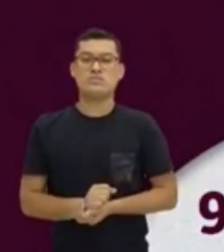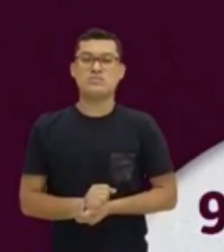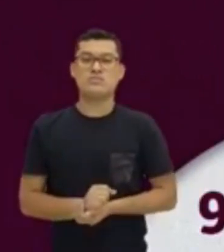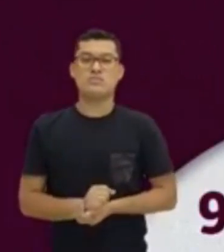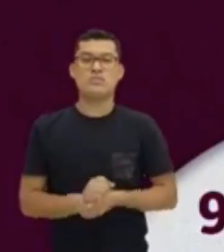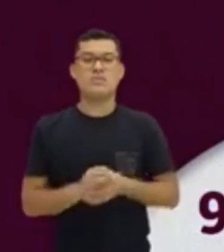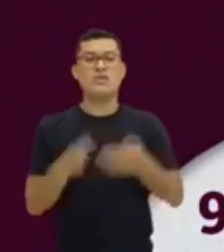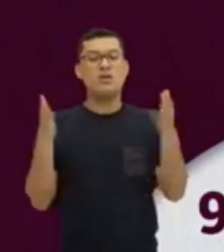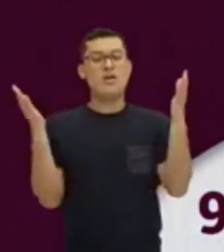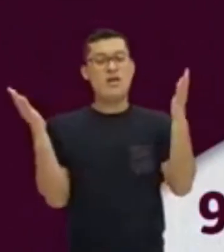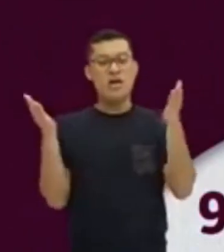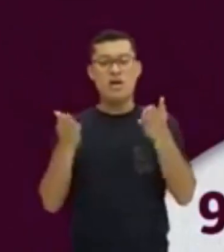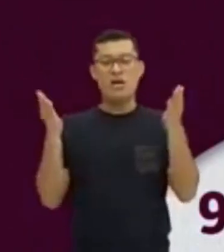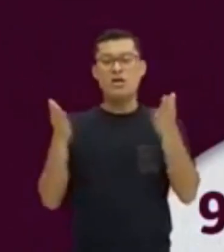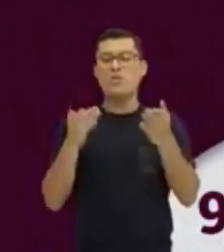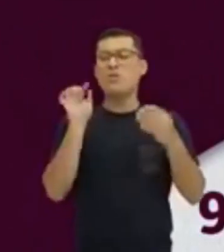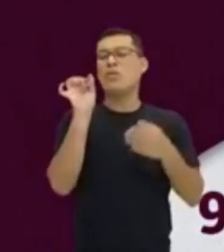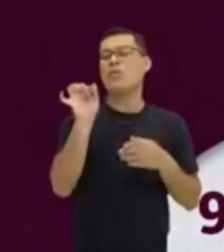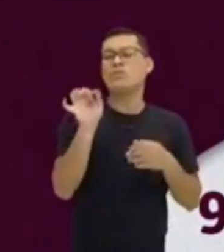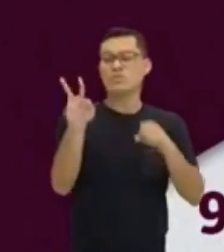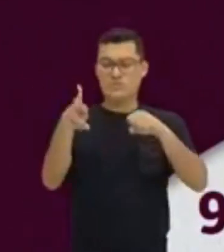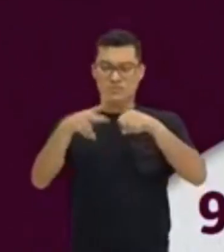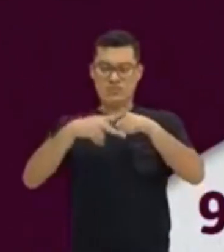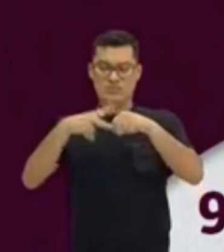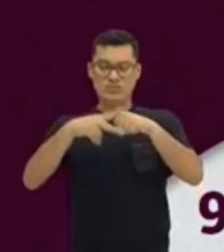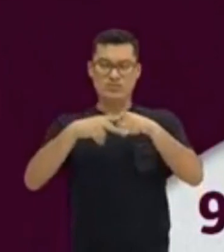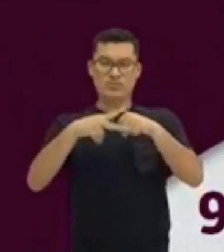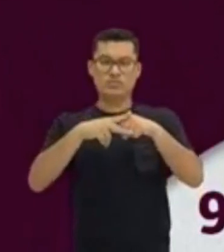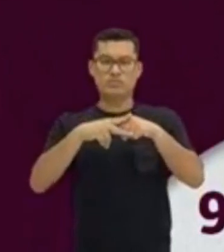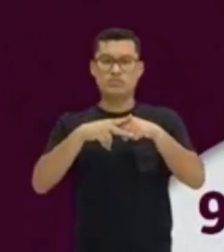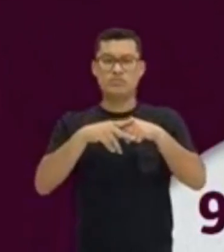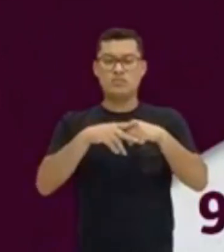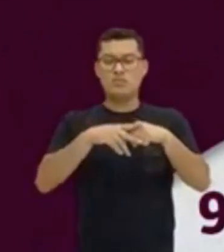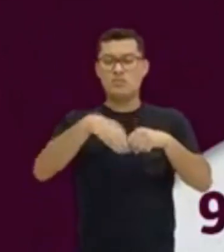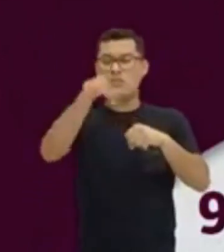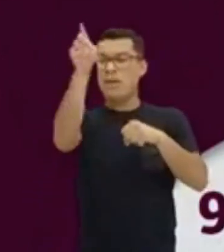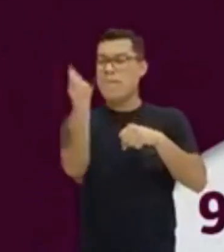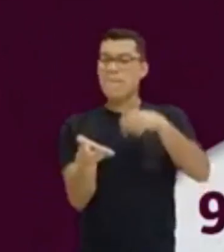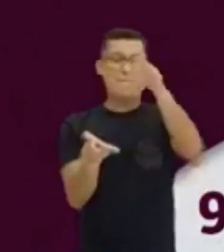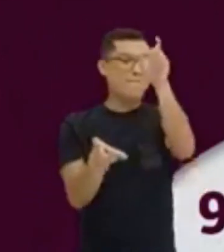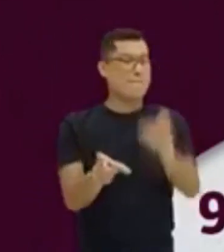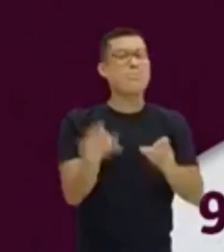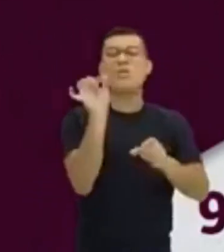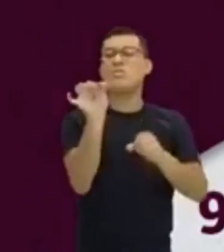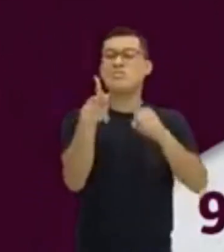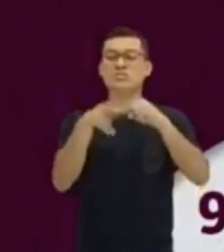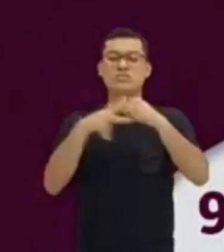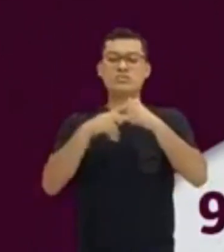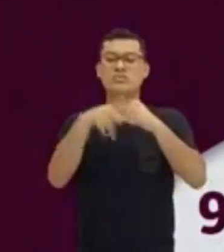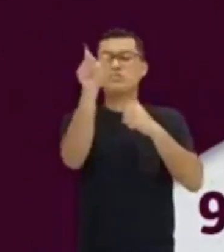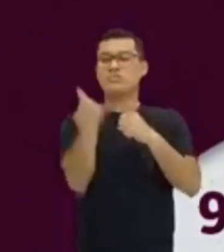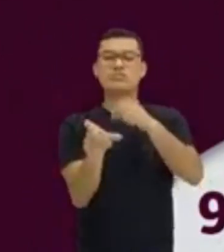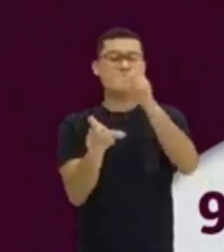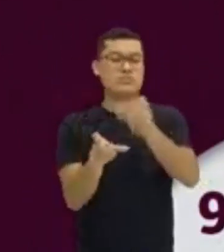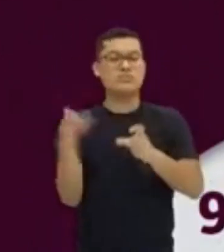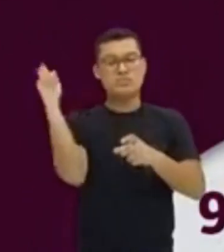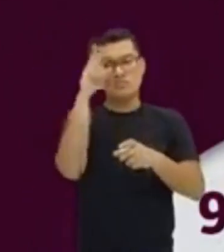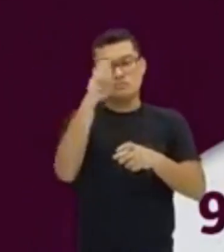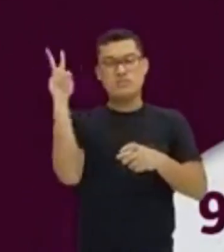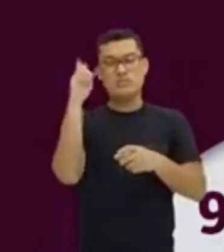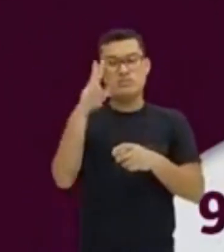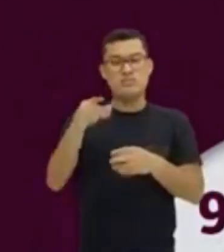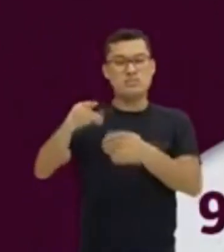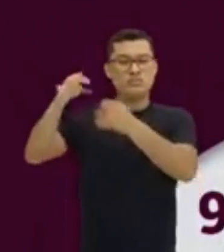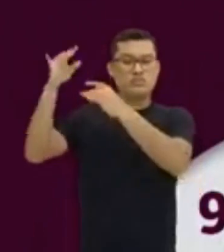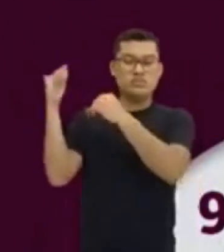o que é um pronome? Pronome pessoal. O que é um pronome pessoal? Vamos lembrar da aula de